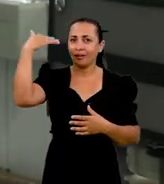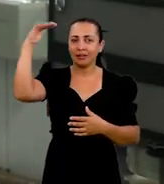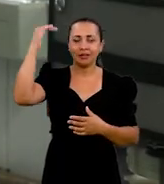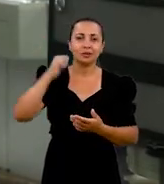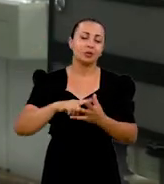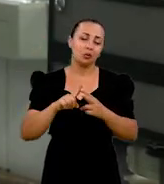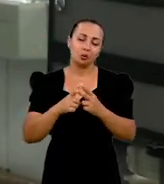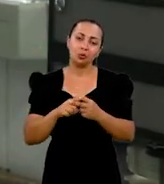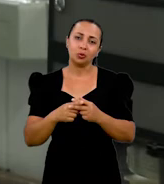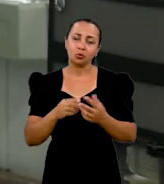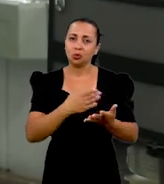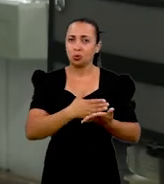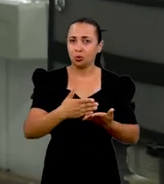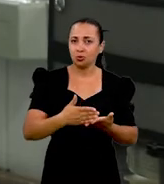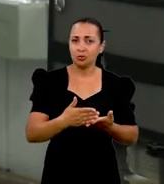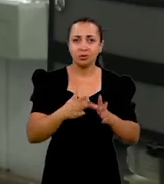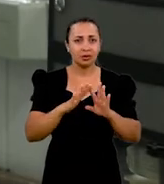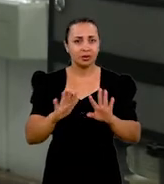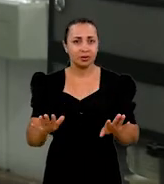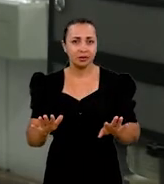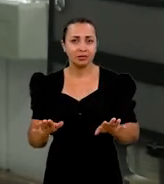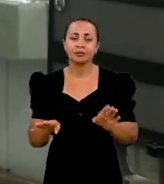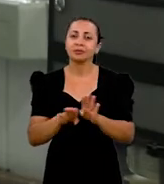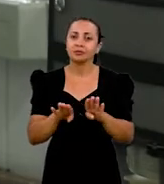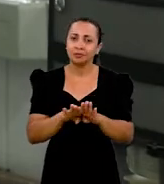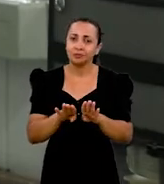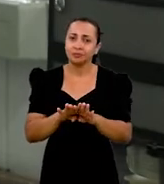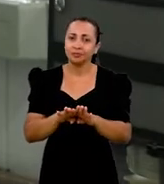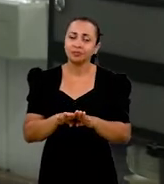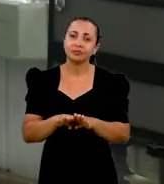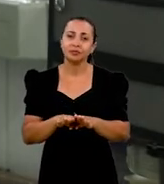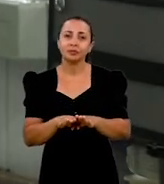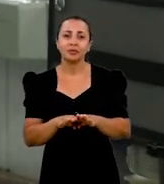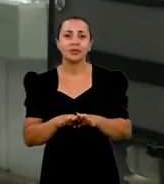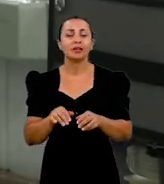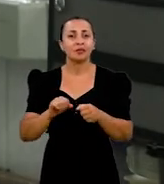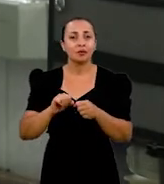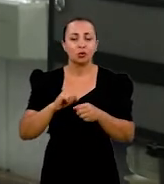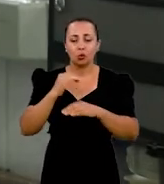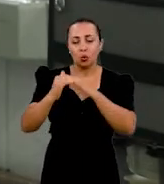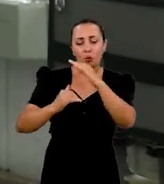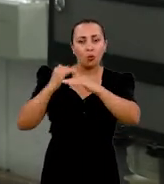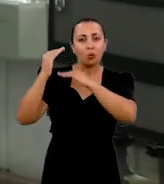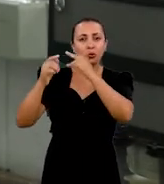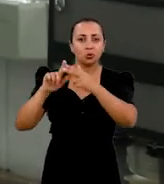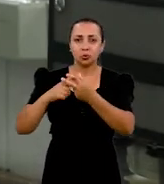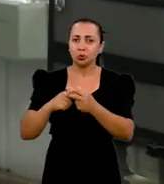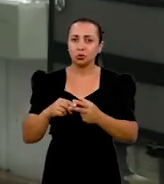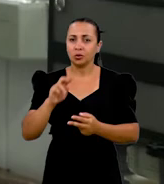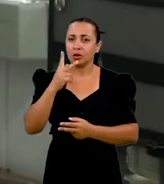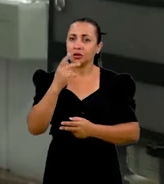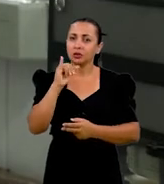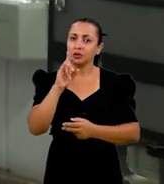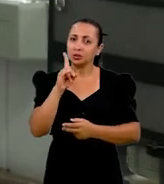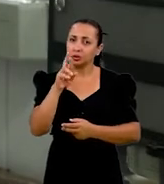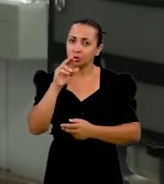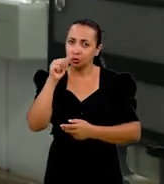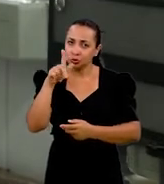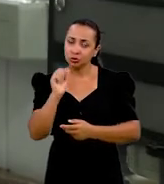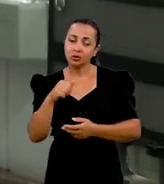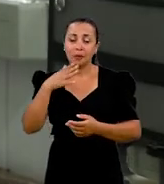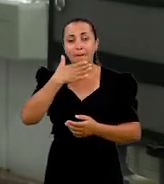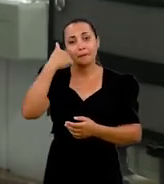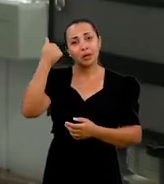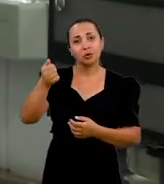muito superiores ao do seu produto de origem. Então, isso também torna o processo de produção de hidrogênio mais